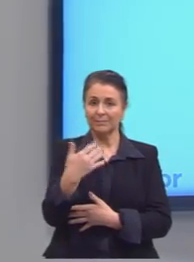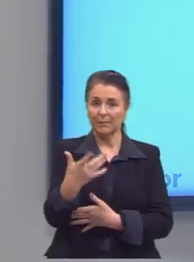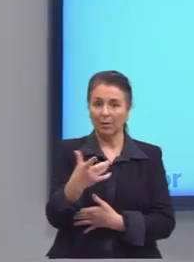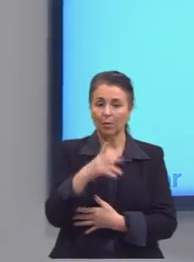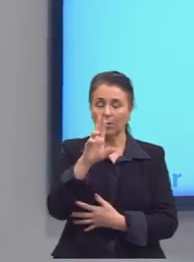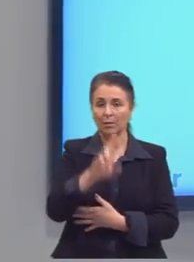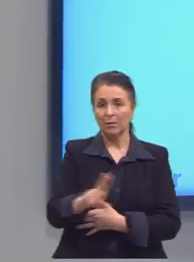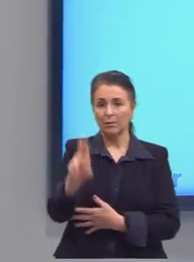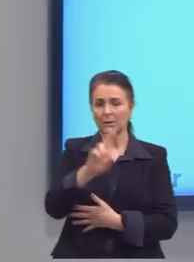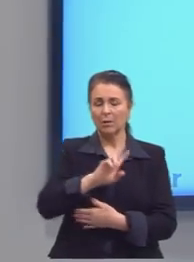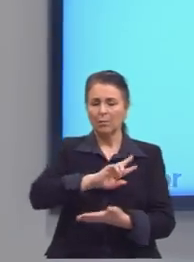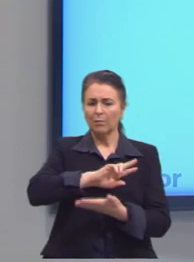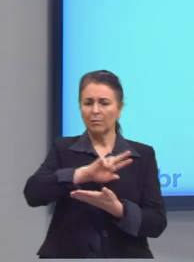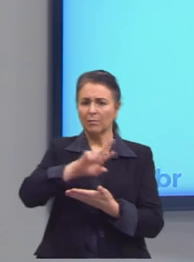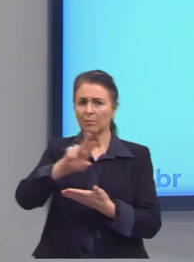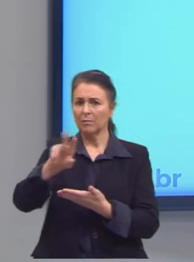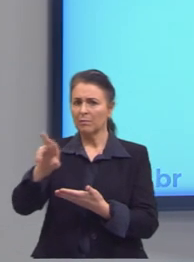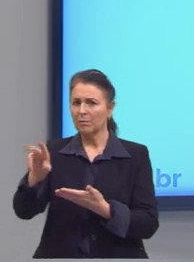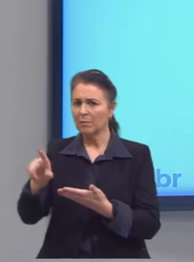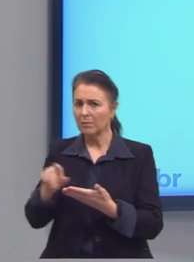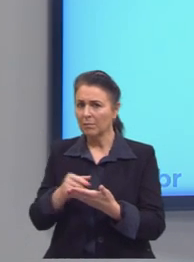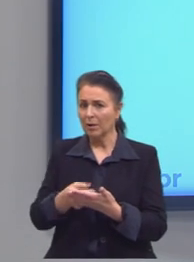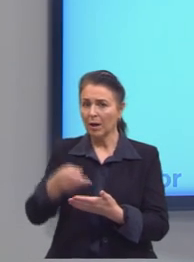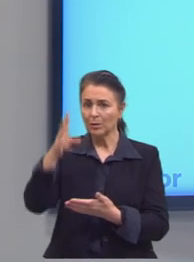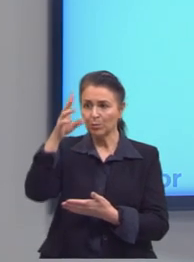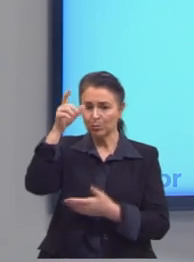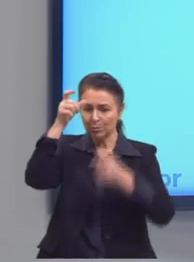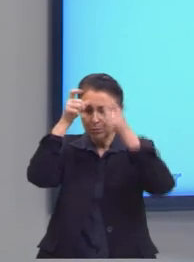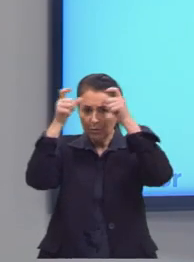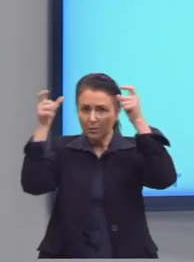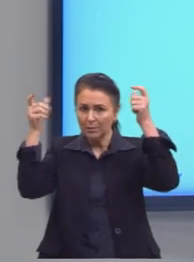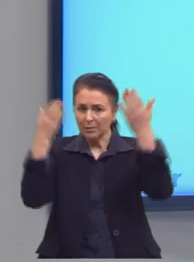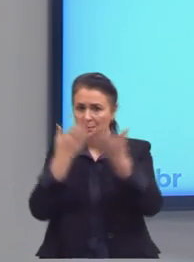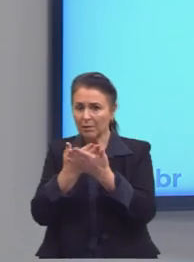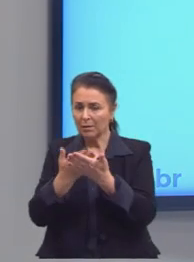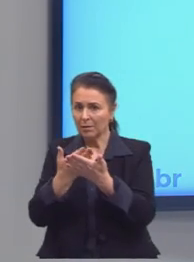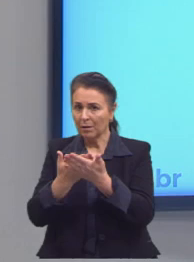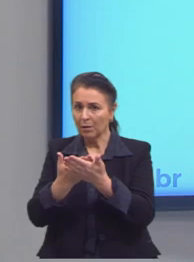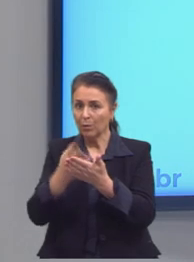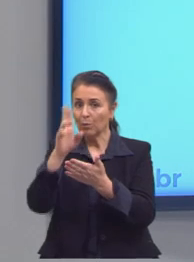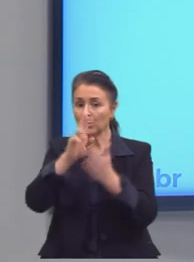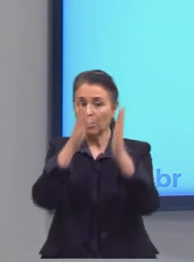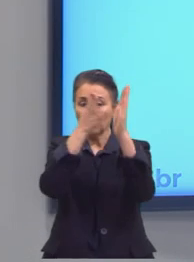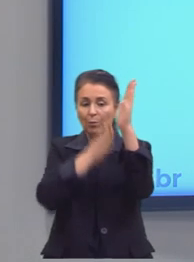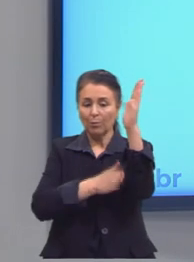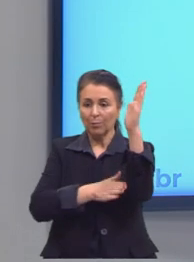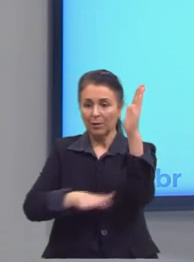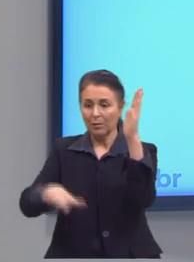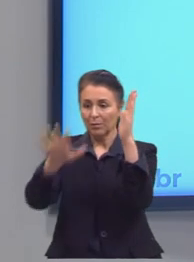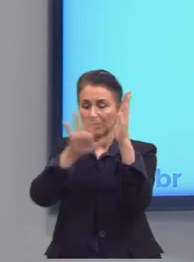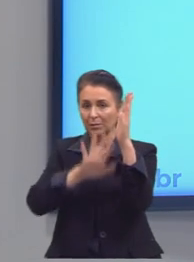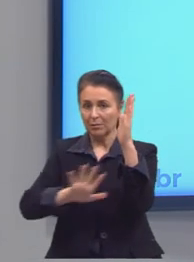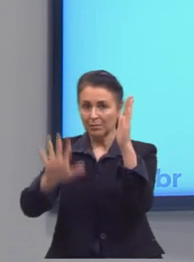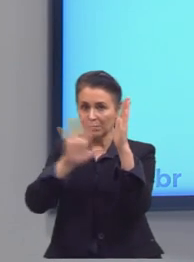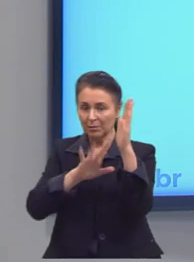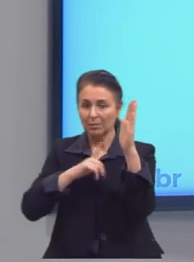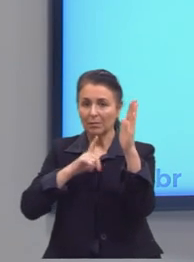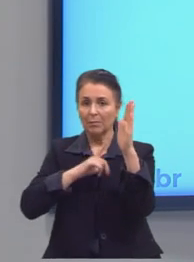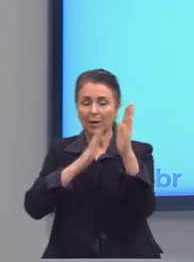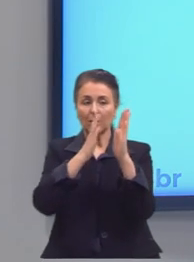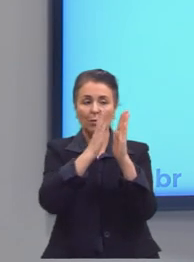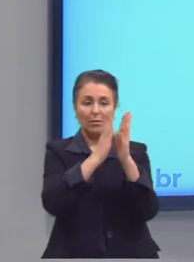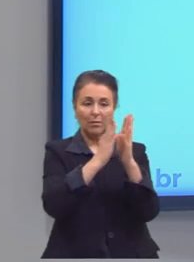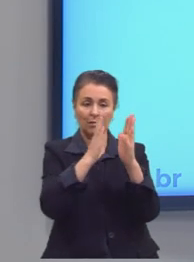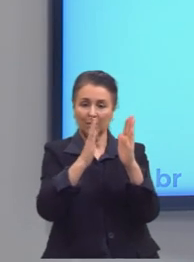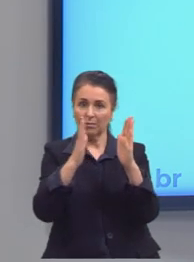nós utilizamos vários conhecimentos das aulas anteriores. A gente utilizou o plano cartesiano, a gente utilizou a questão de intervalos, que